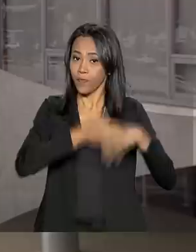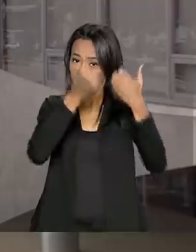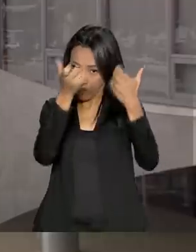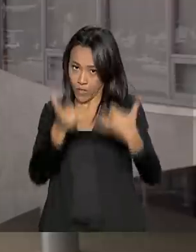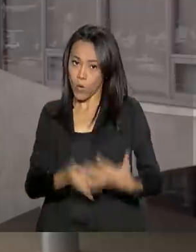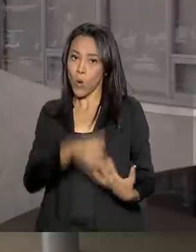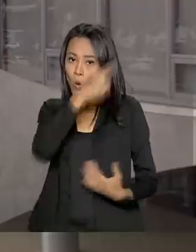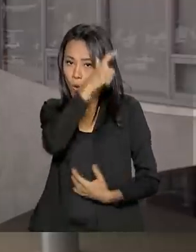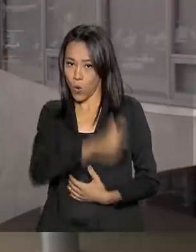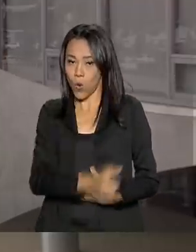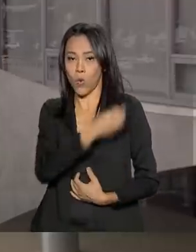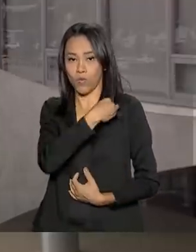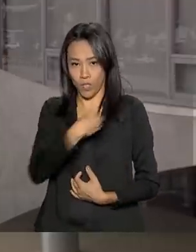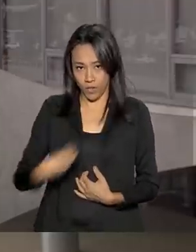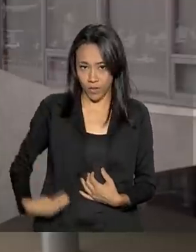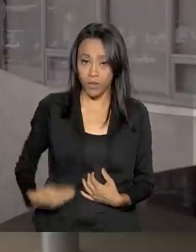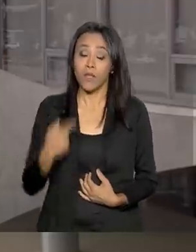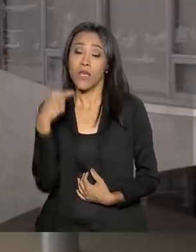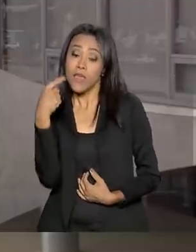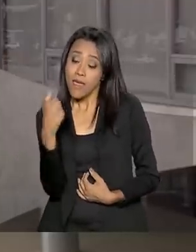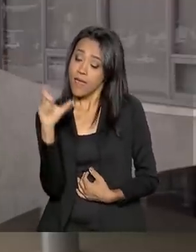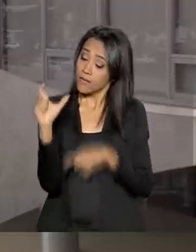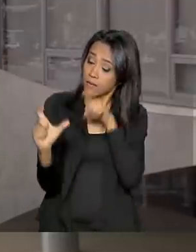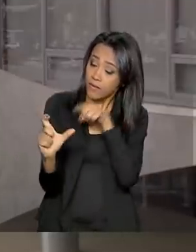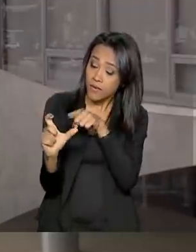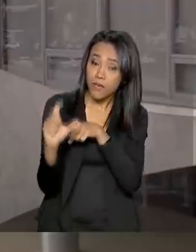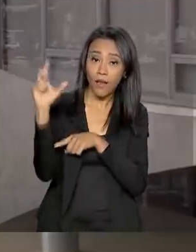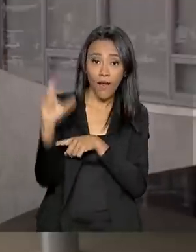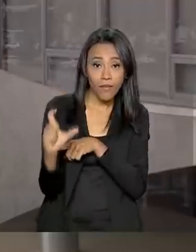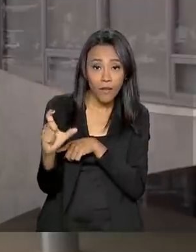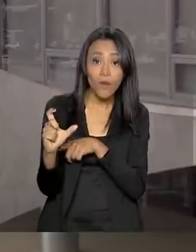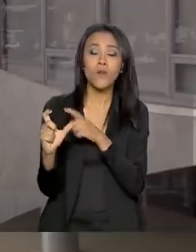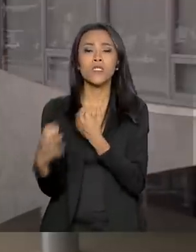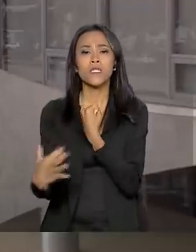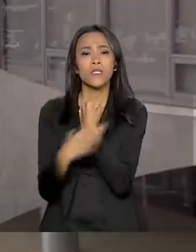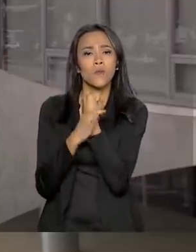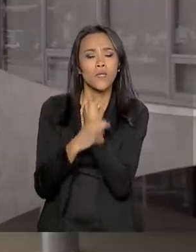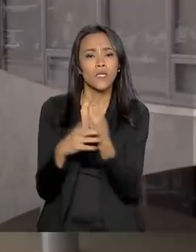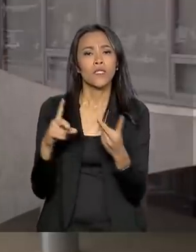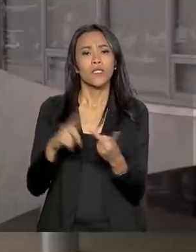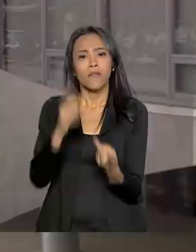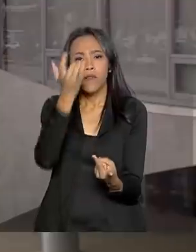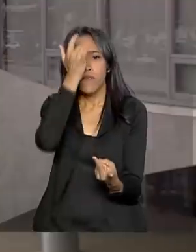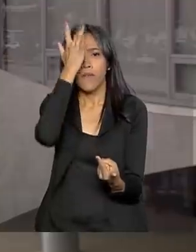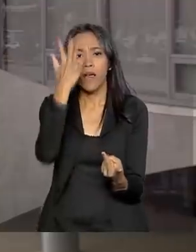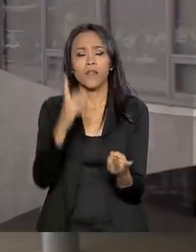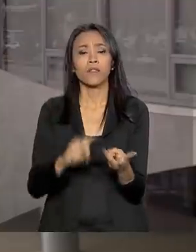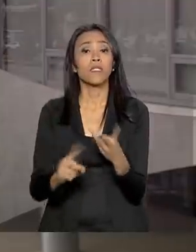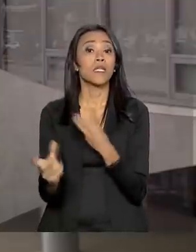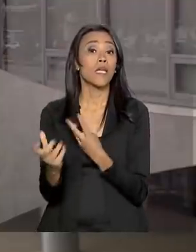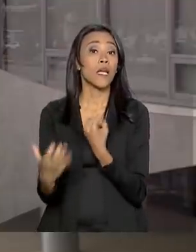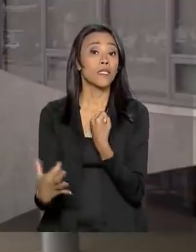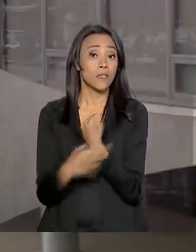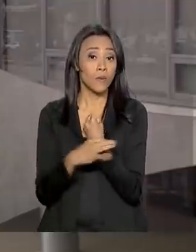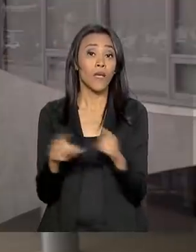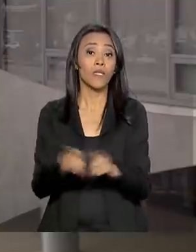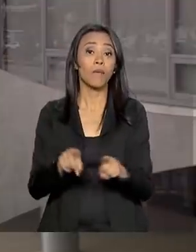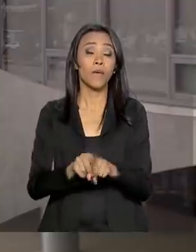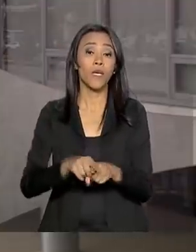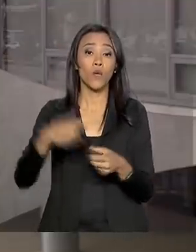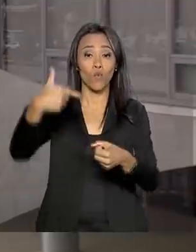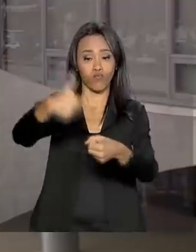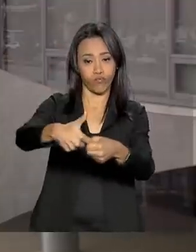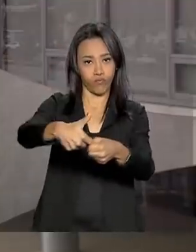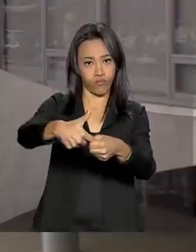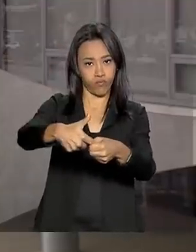Albuquerque, esse cartão vai trazer mais segurança, facilidade e também vai garantir o preço do combustível